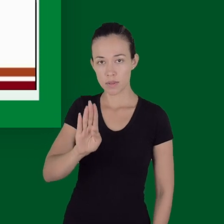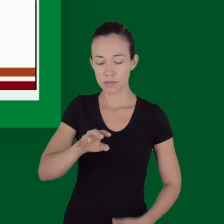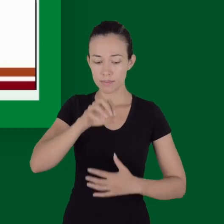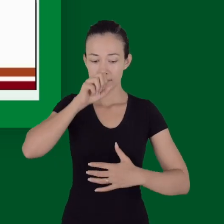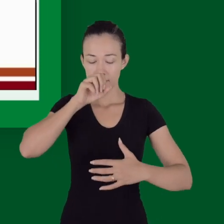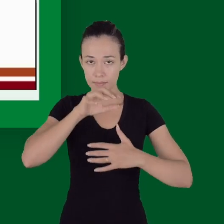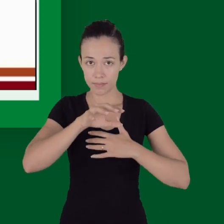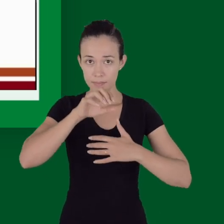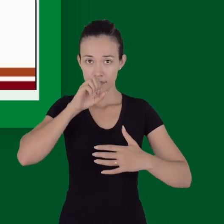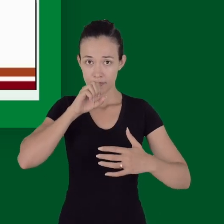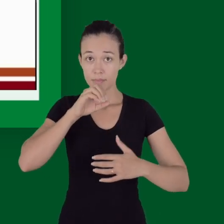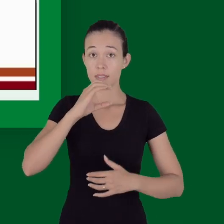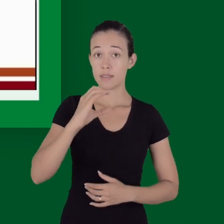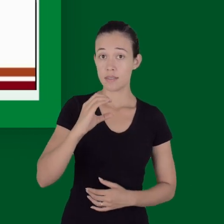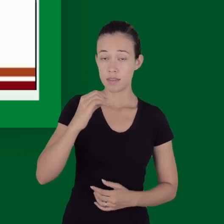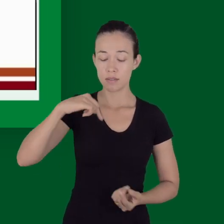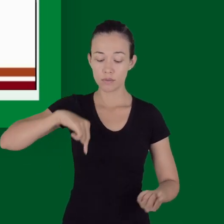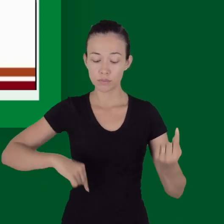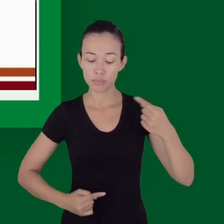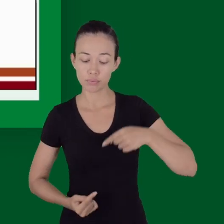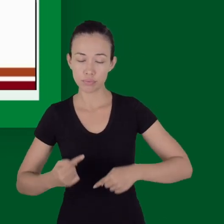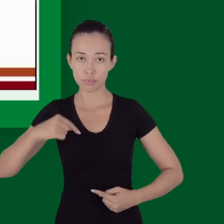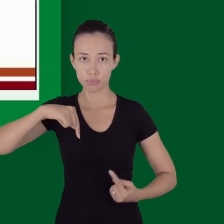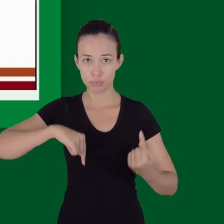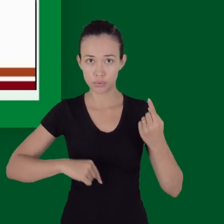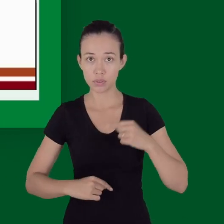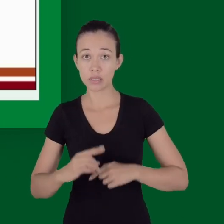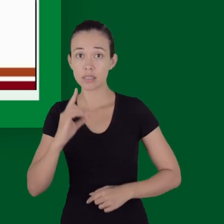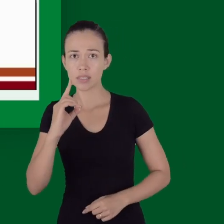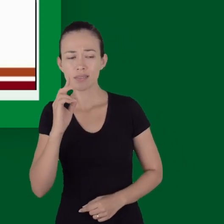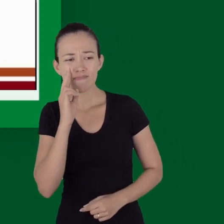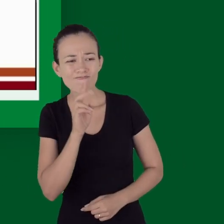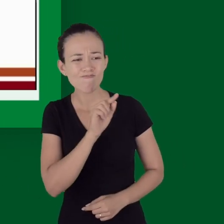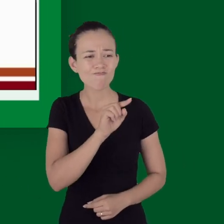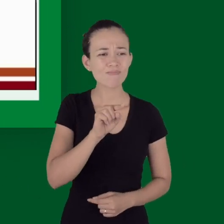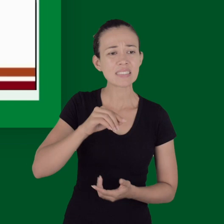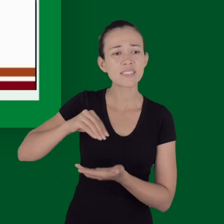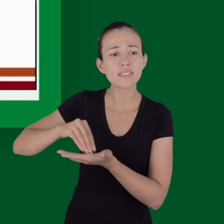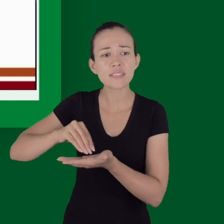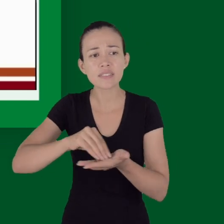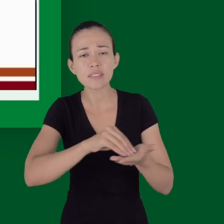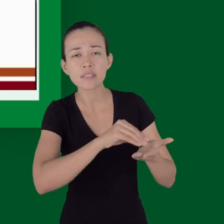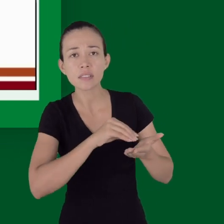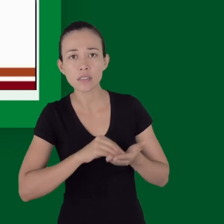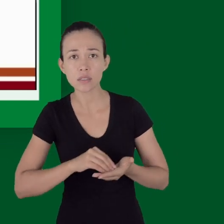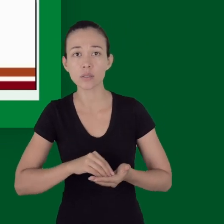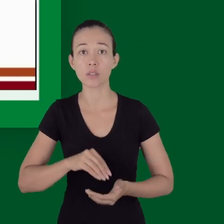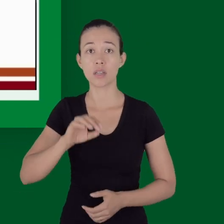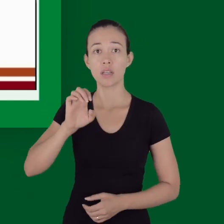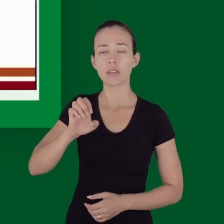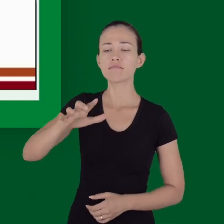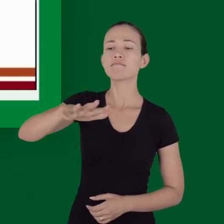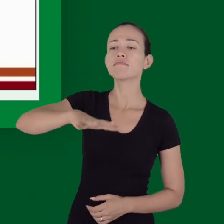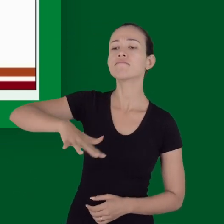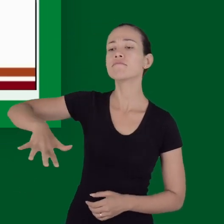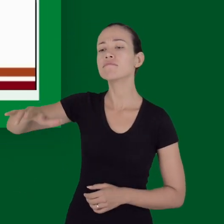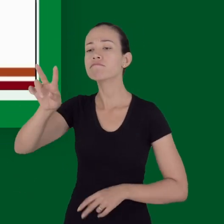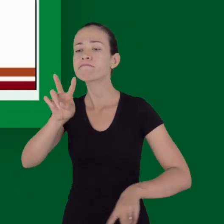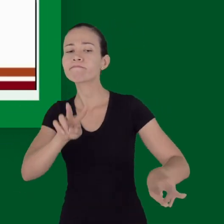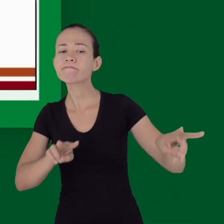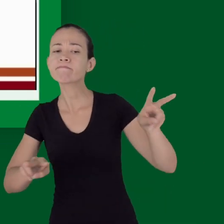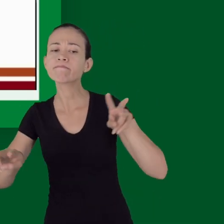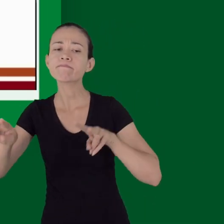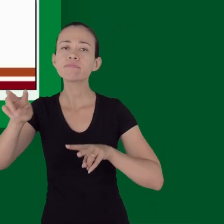circulação, o D, avaliação de incapacidades, e o E, avaliação de exposições, avaliação do ambiente.